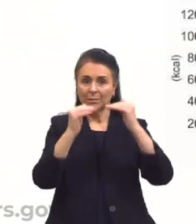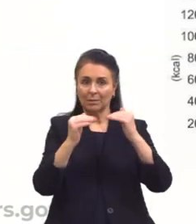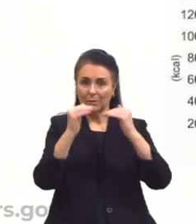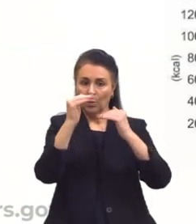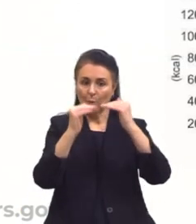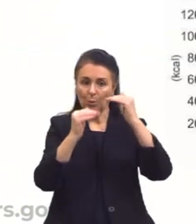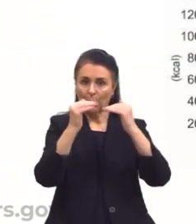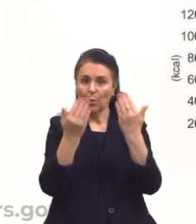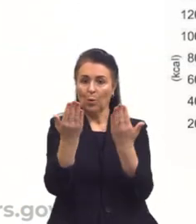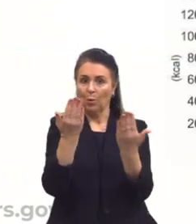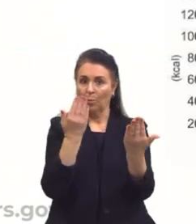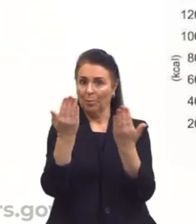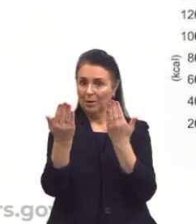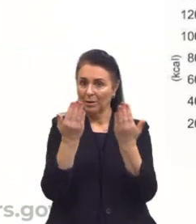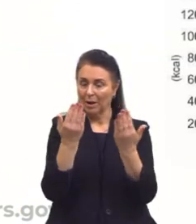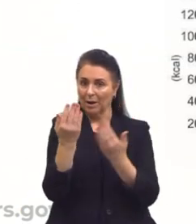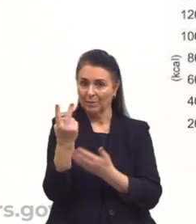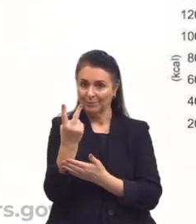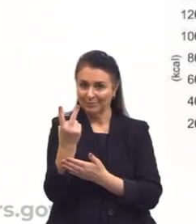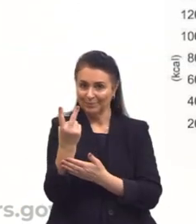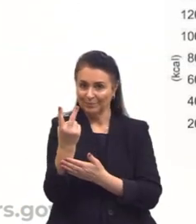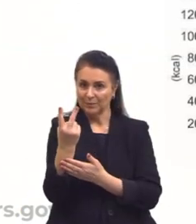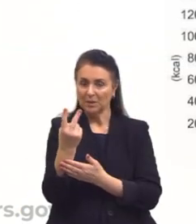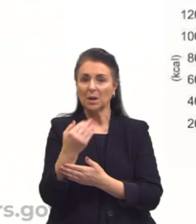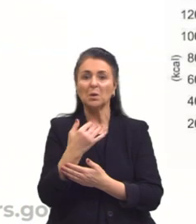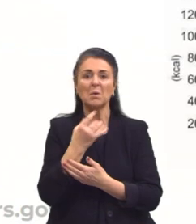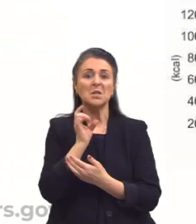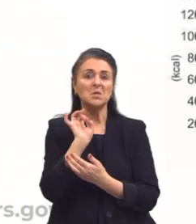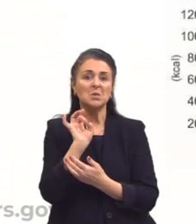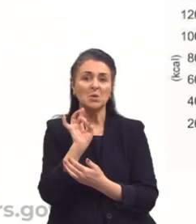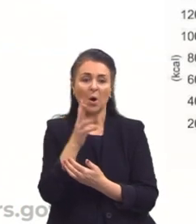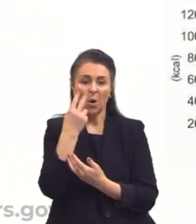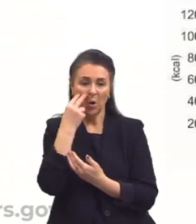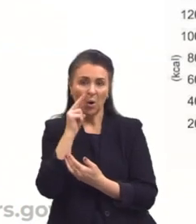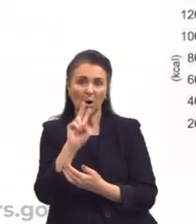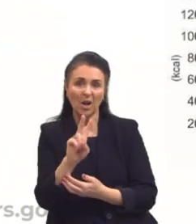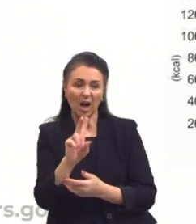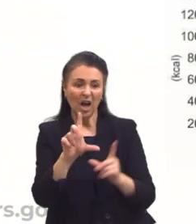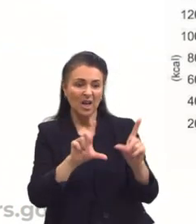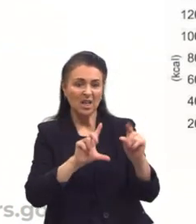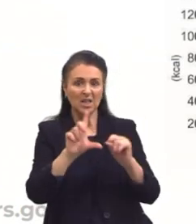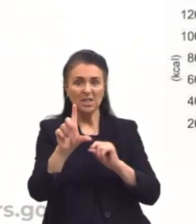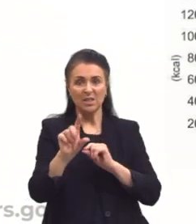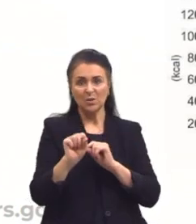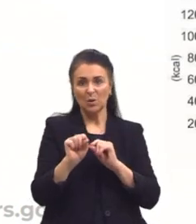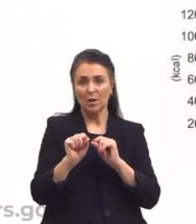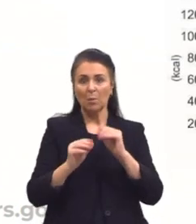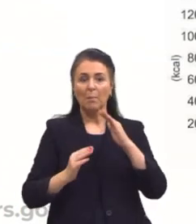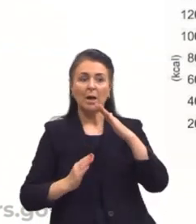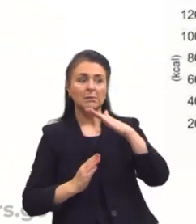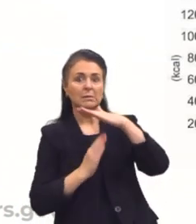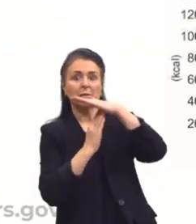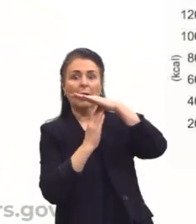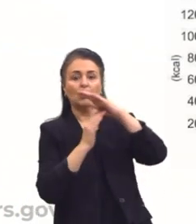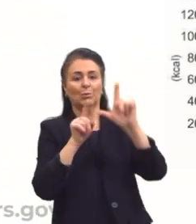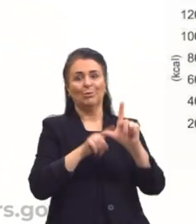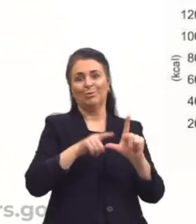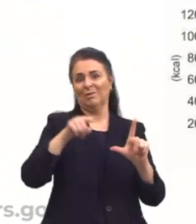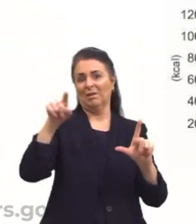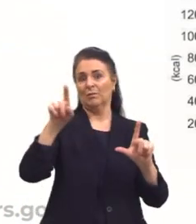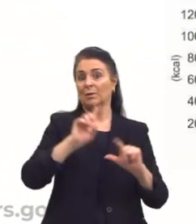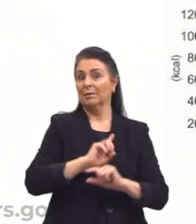comparar, tá? Então, não é simplesmente ver ali qual o ponto mais alto do nosso gráfico.